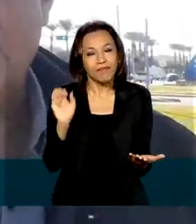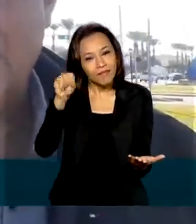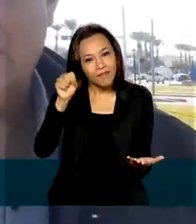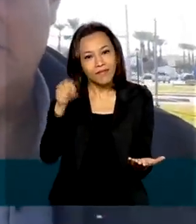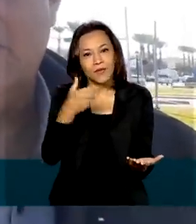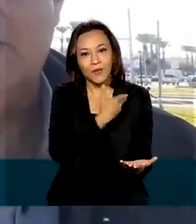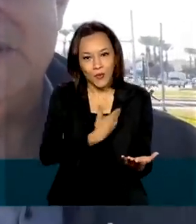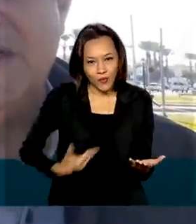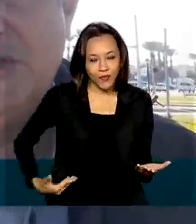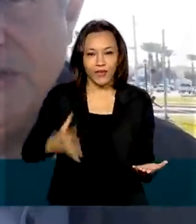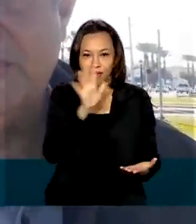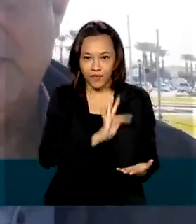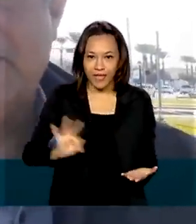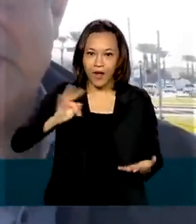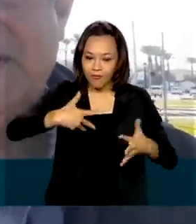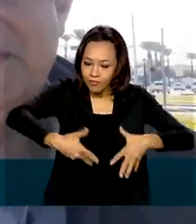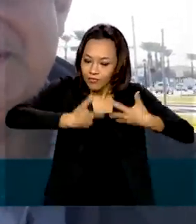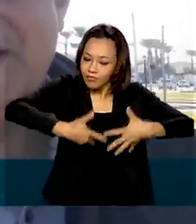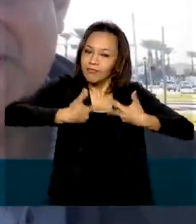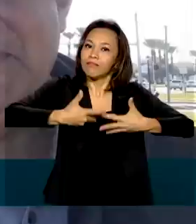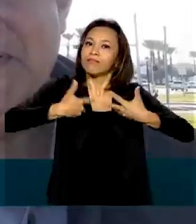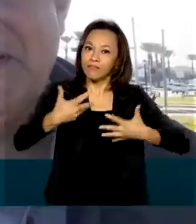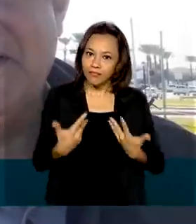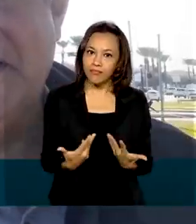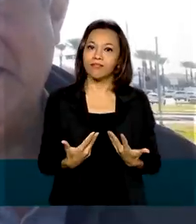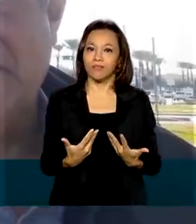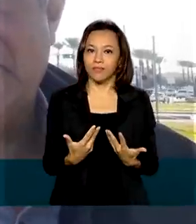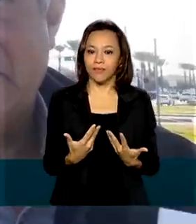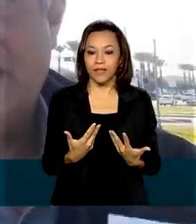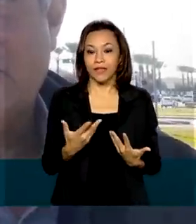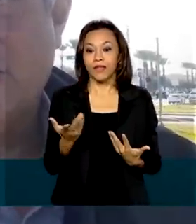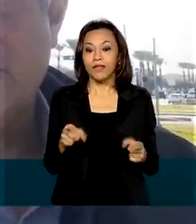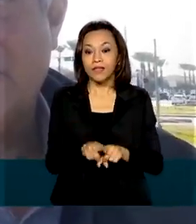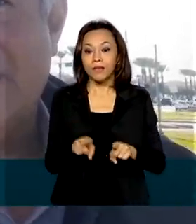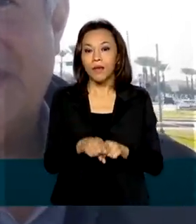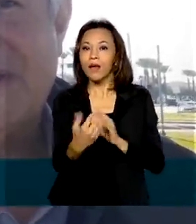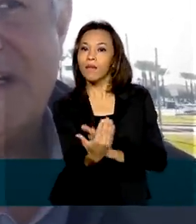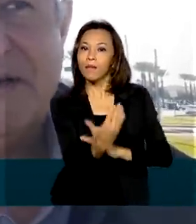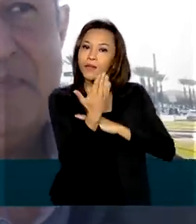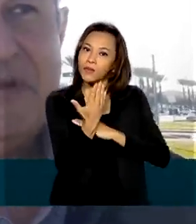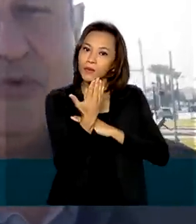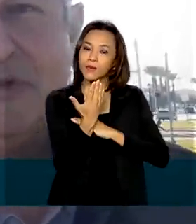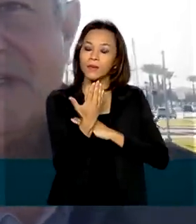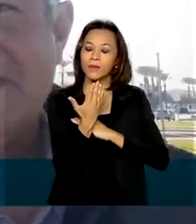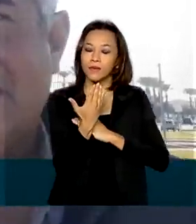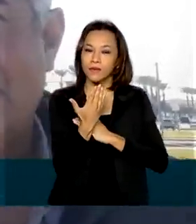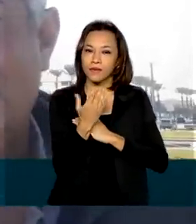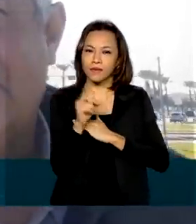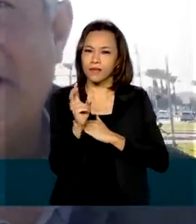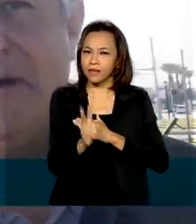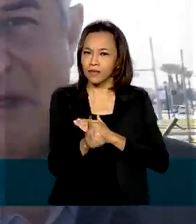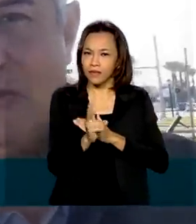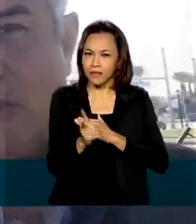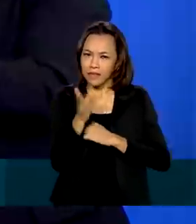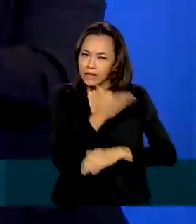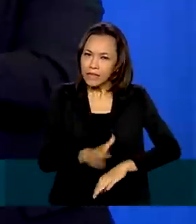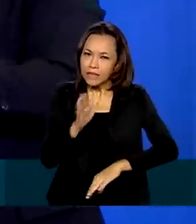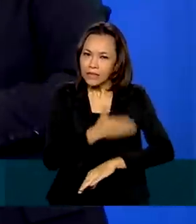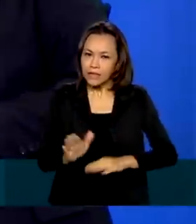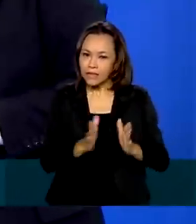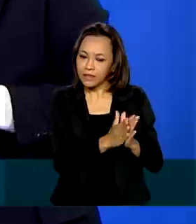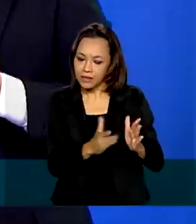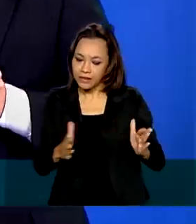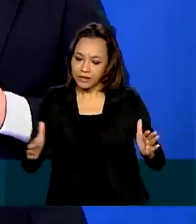o governo federal deu o incentivo inicial e me ajudou durante todo esse treinamento.